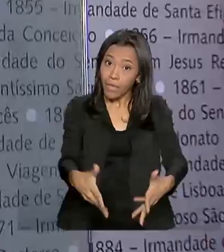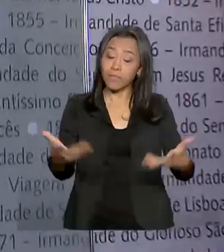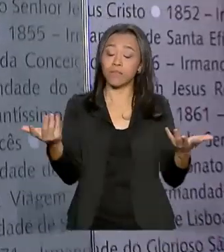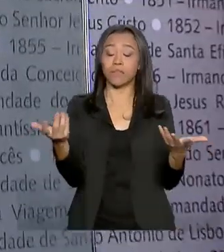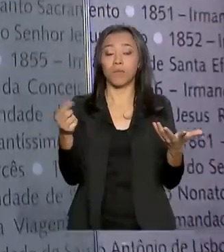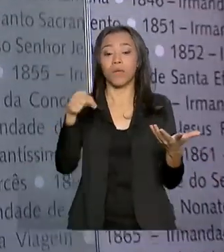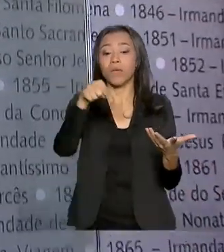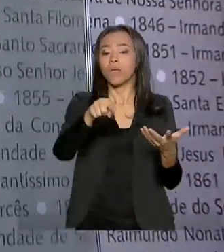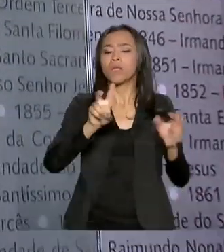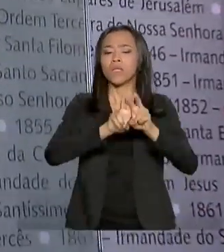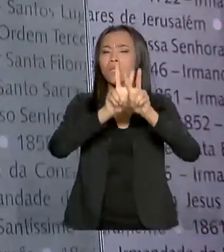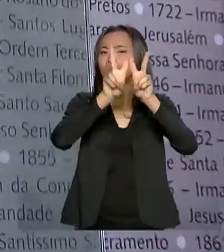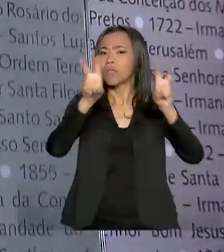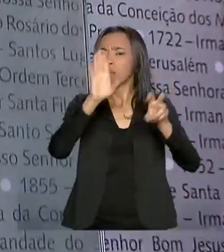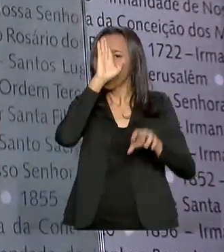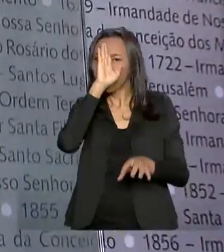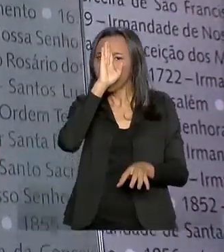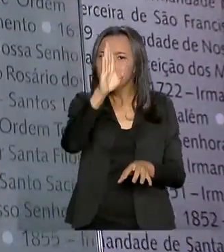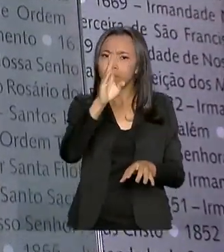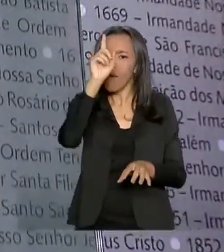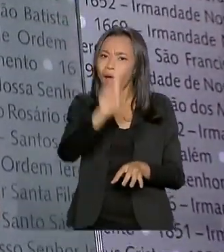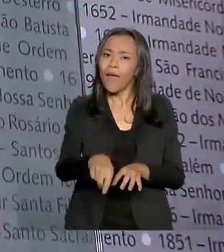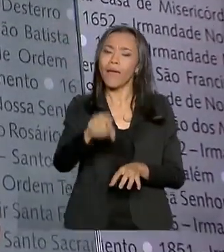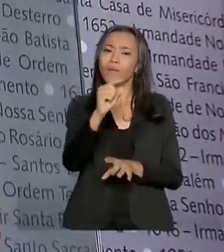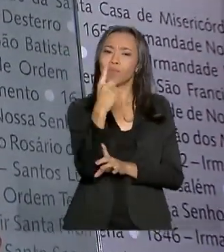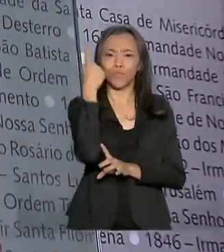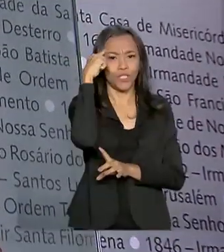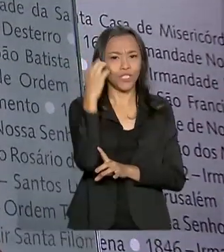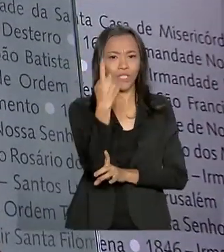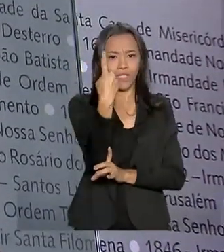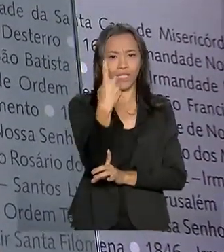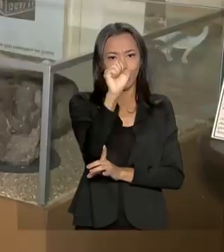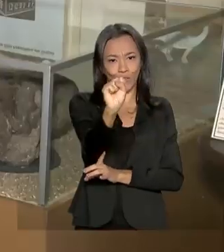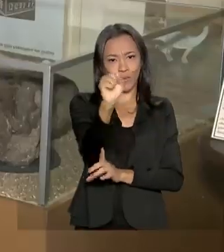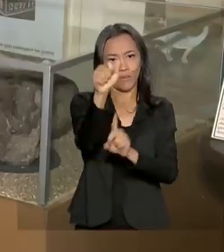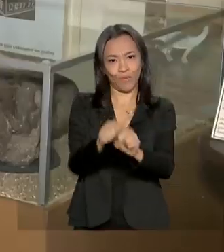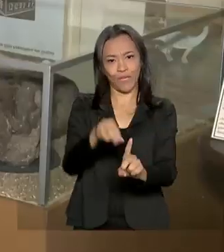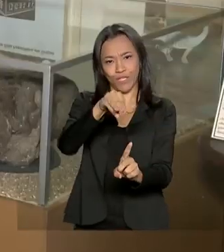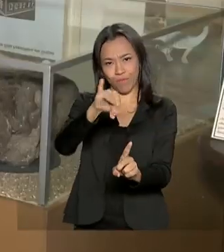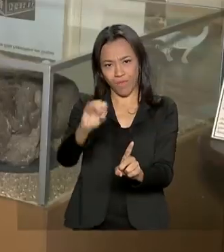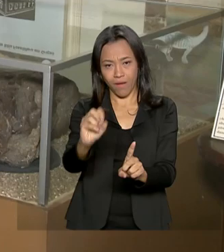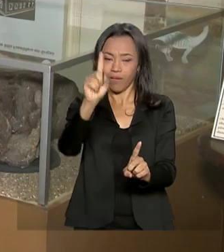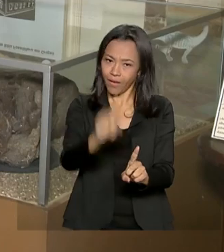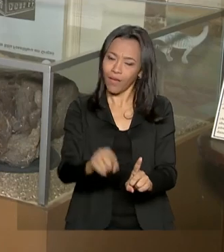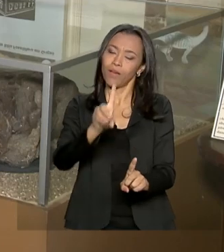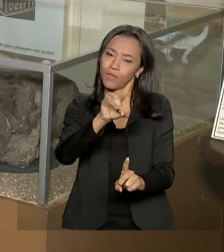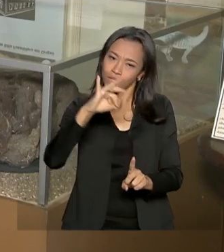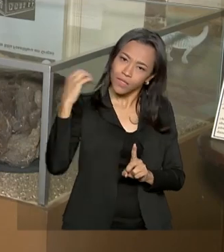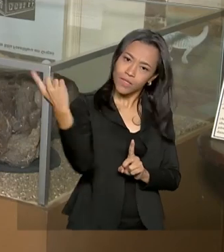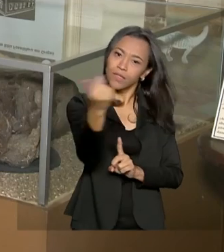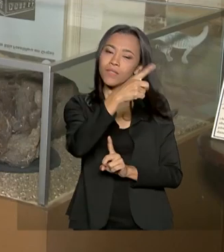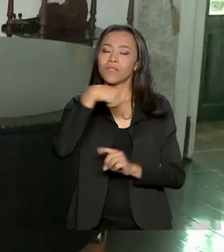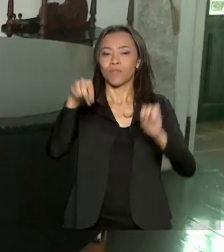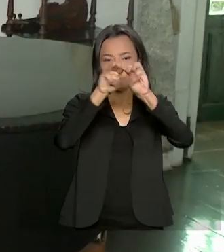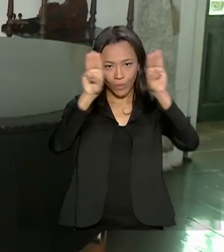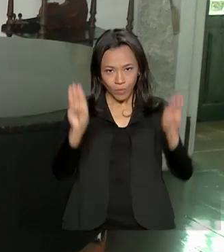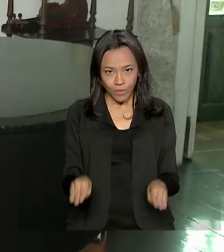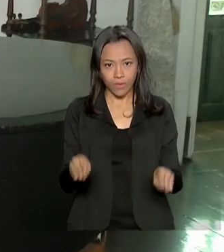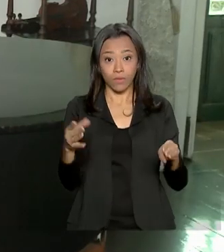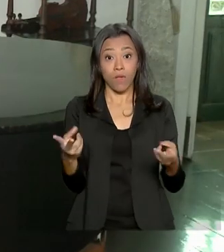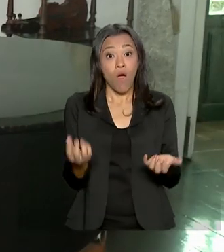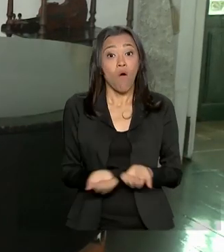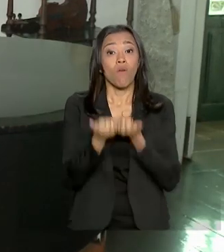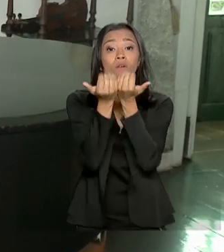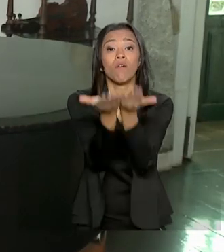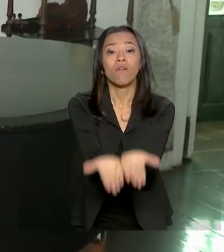que tem como ponto máximo o dia 18 de maio, quando se comemora o Dia Internacional dos Museus. Serão